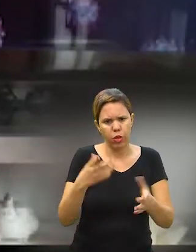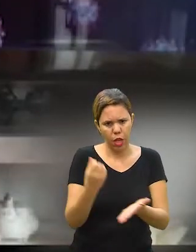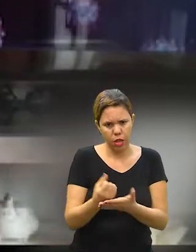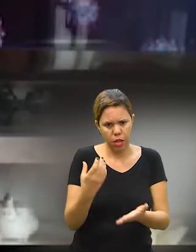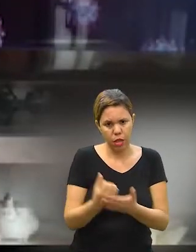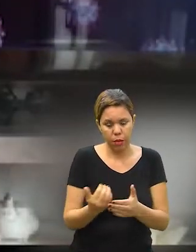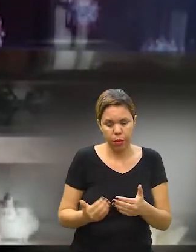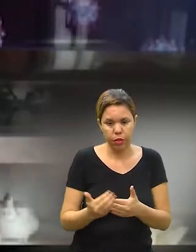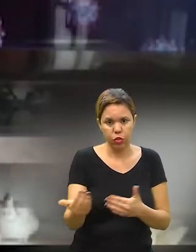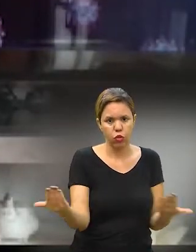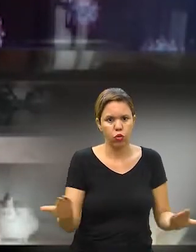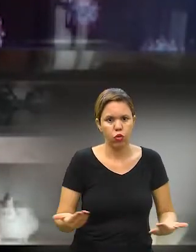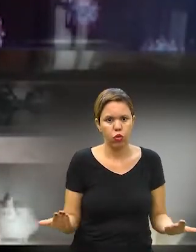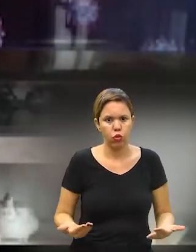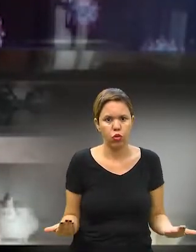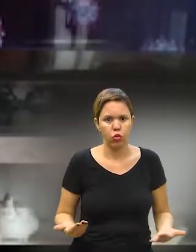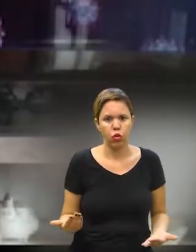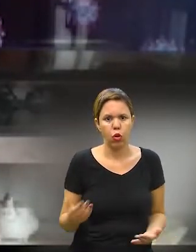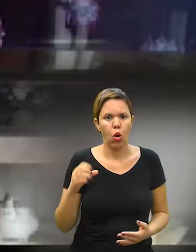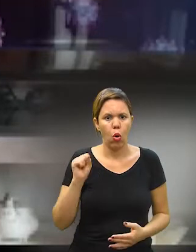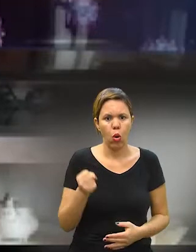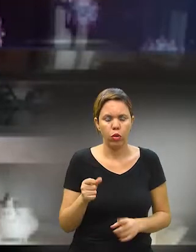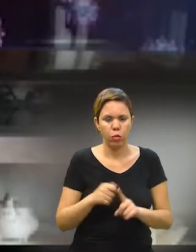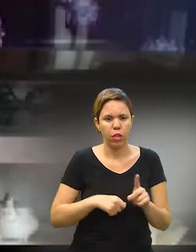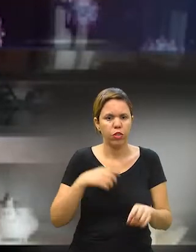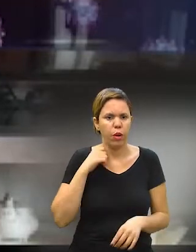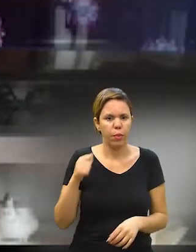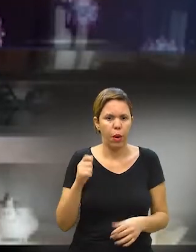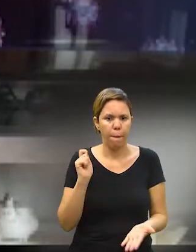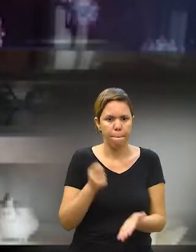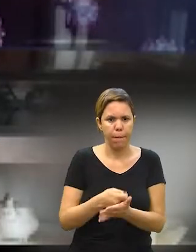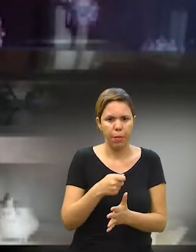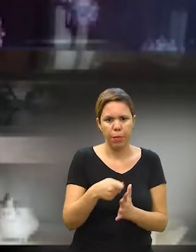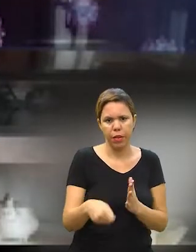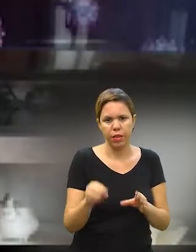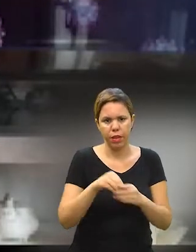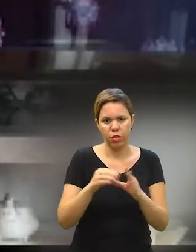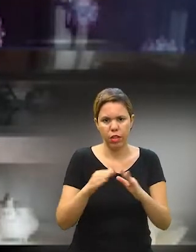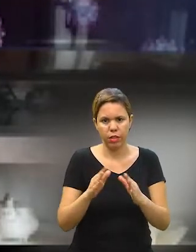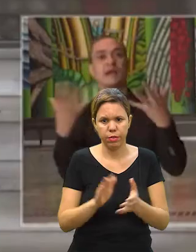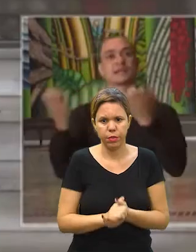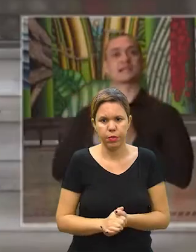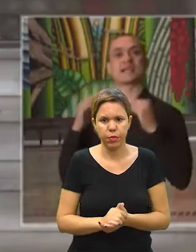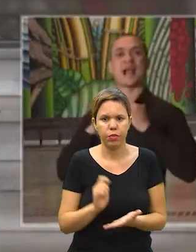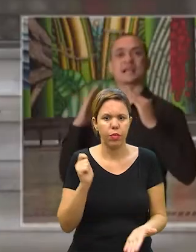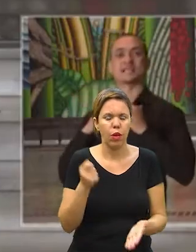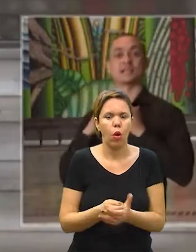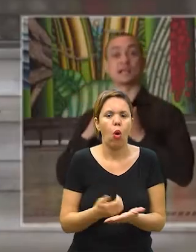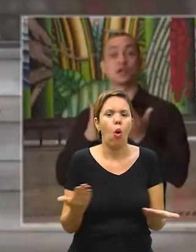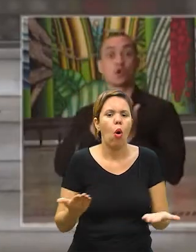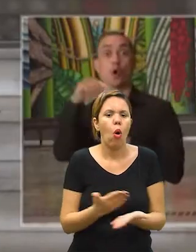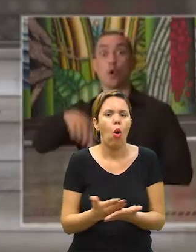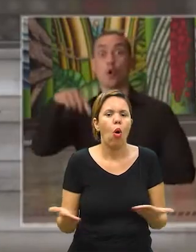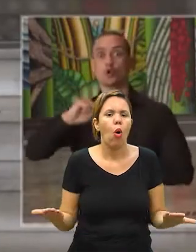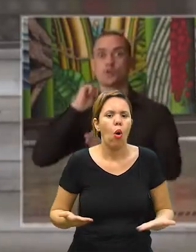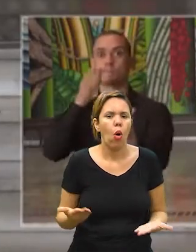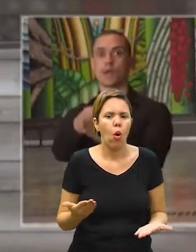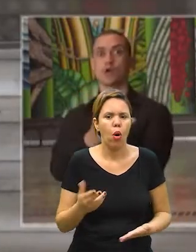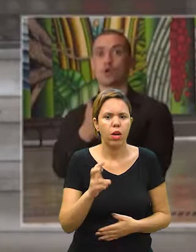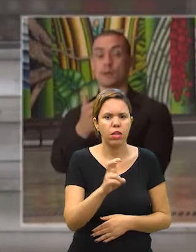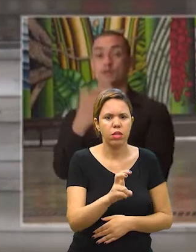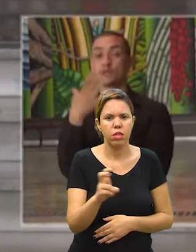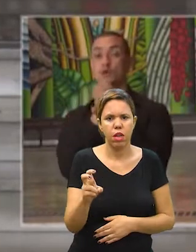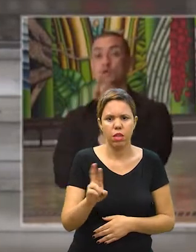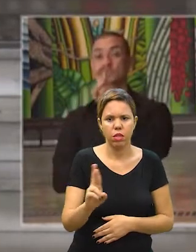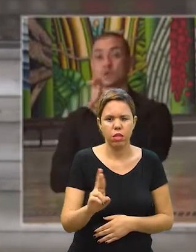poderão receber, a partir de hoje, 8 de abril, o pagamento do merenda em casa. E o pagamento começa hoje. São